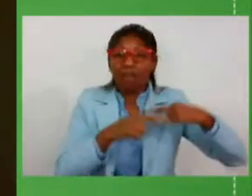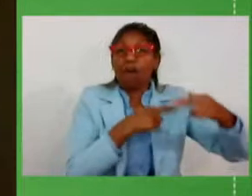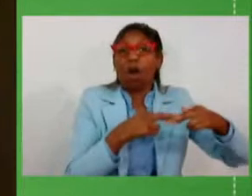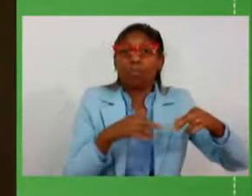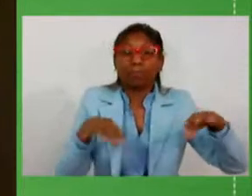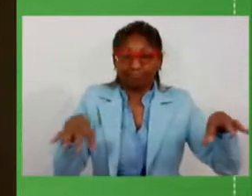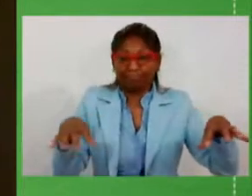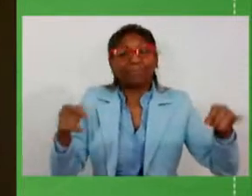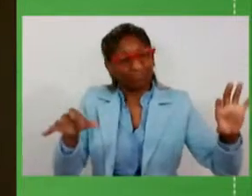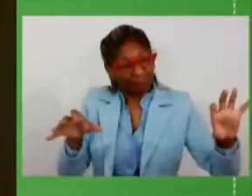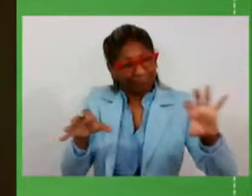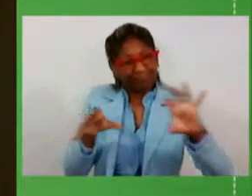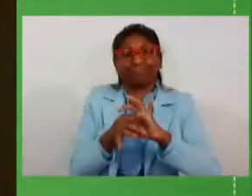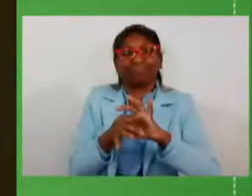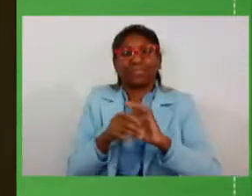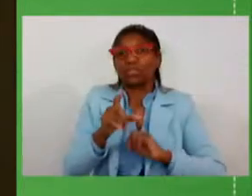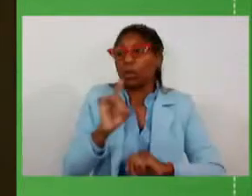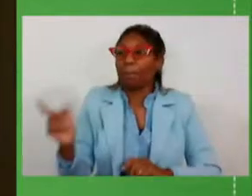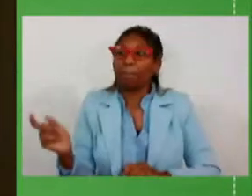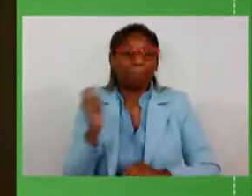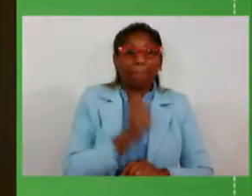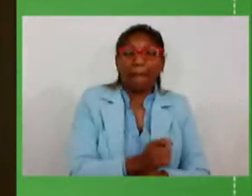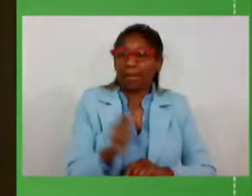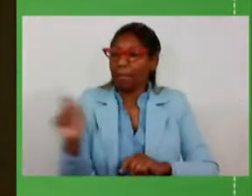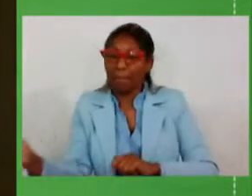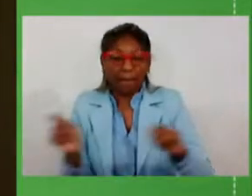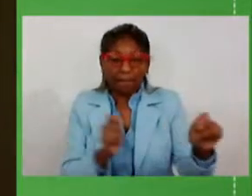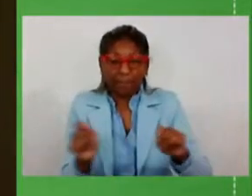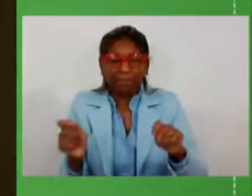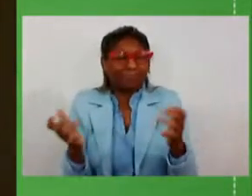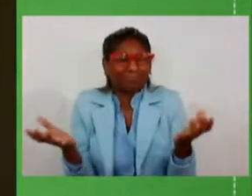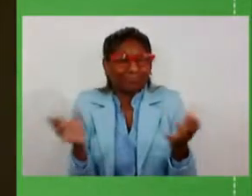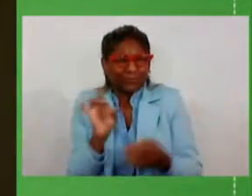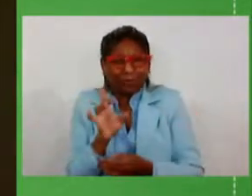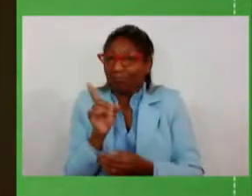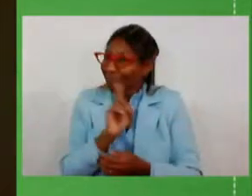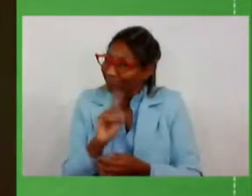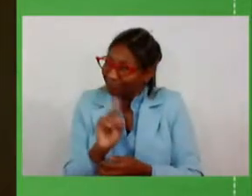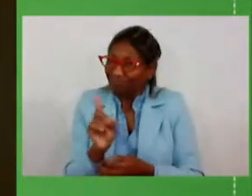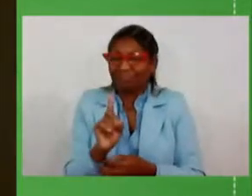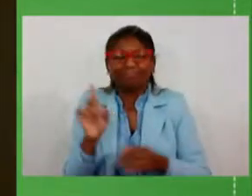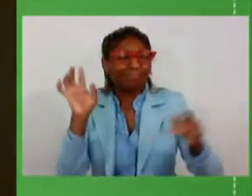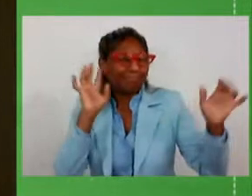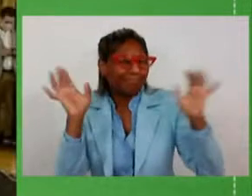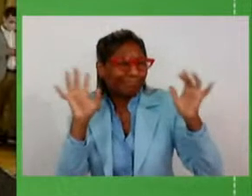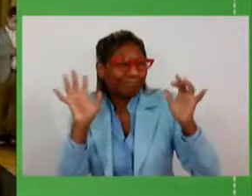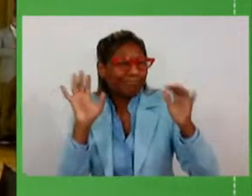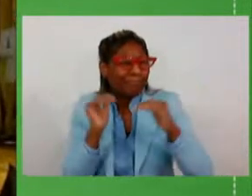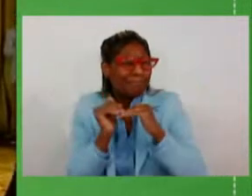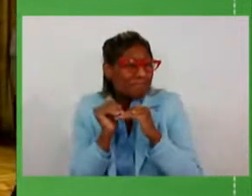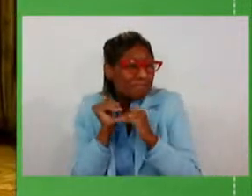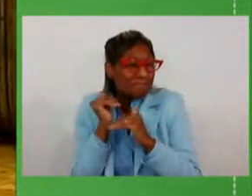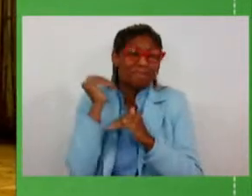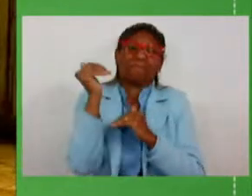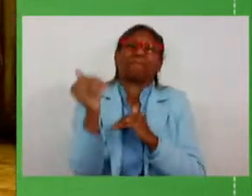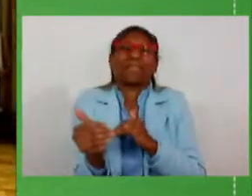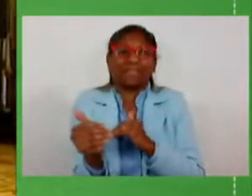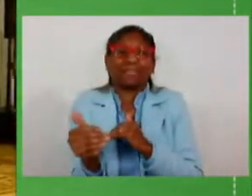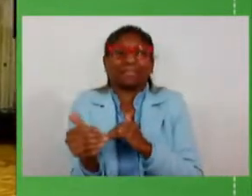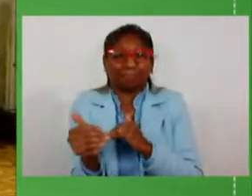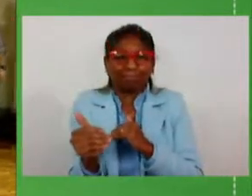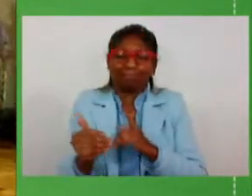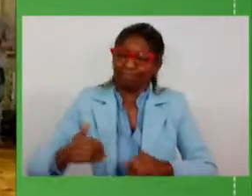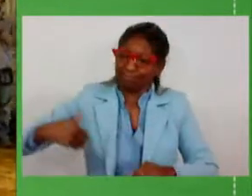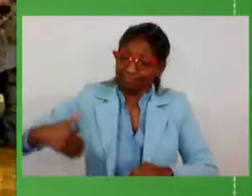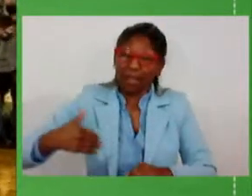para pagar o custo da própria máquina. Por isso que nós precisamos ir, precisamos trabalhar, ao longo desses